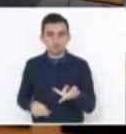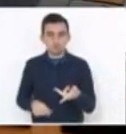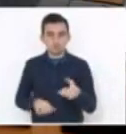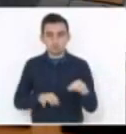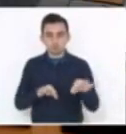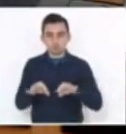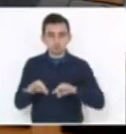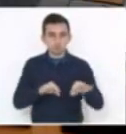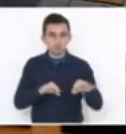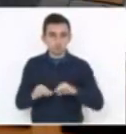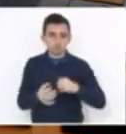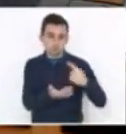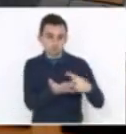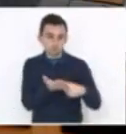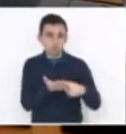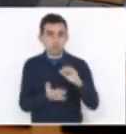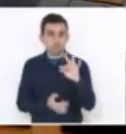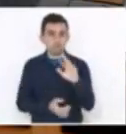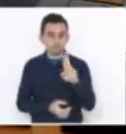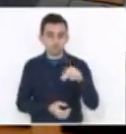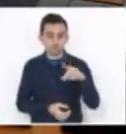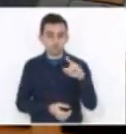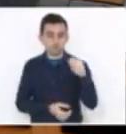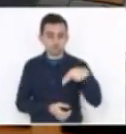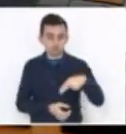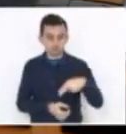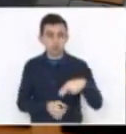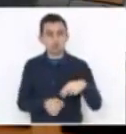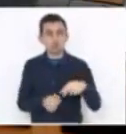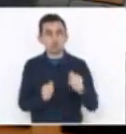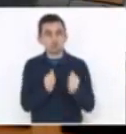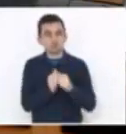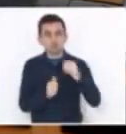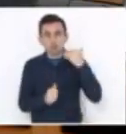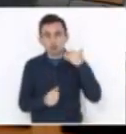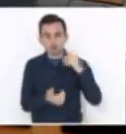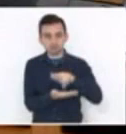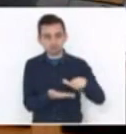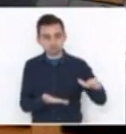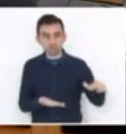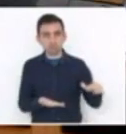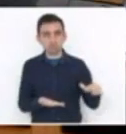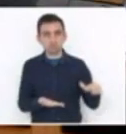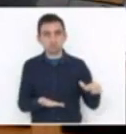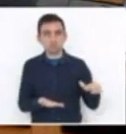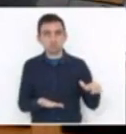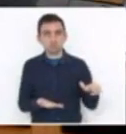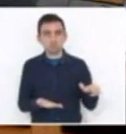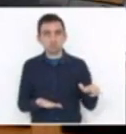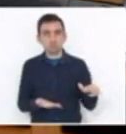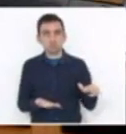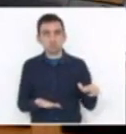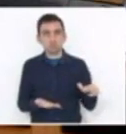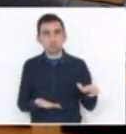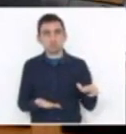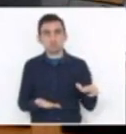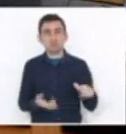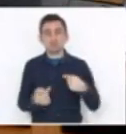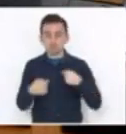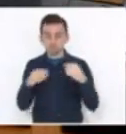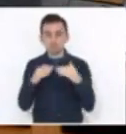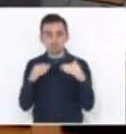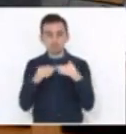contrato do Fundam junto às instituições financeiras, eu concordo com a